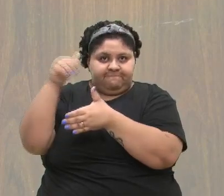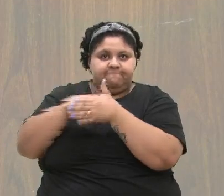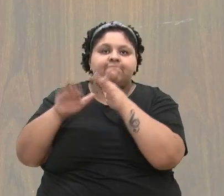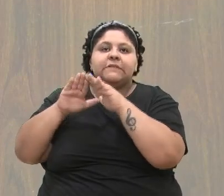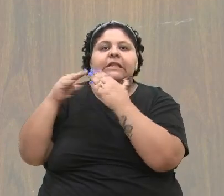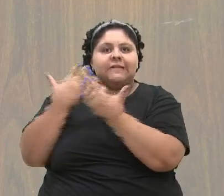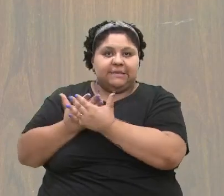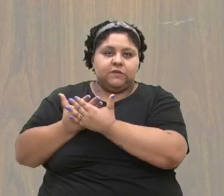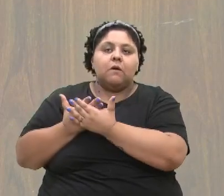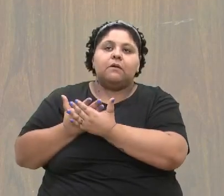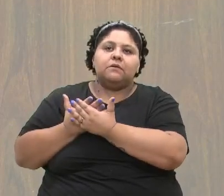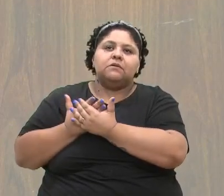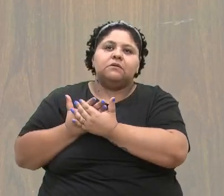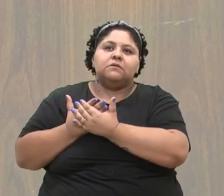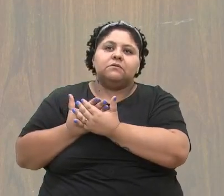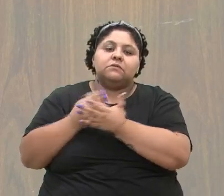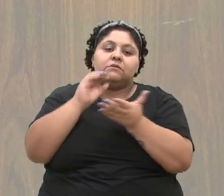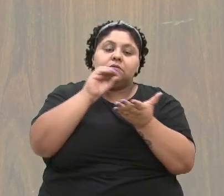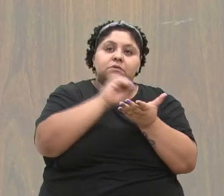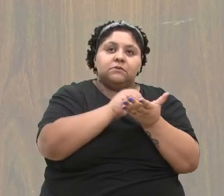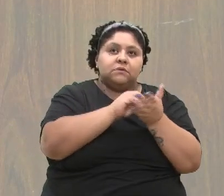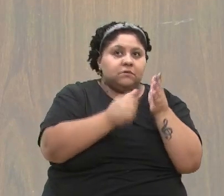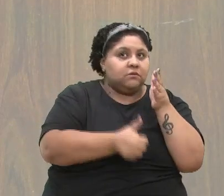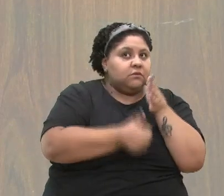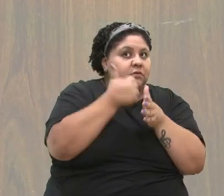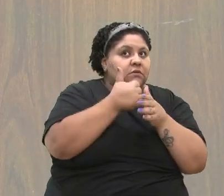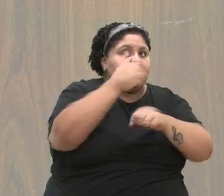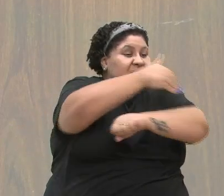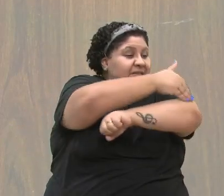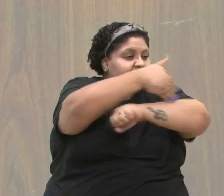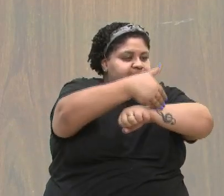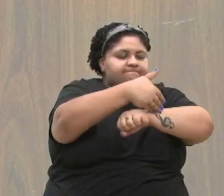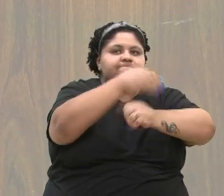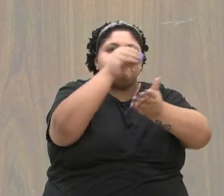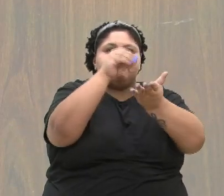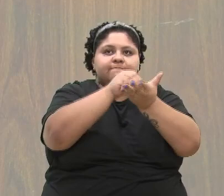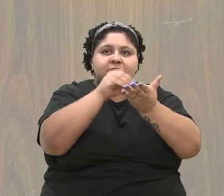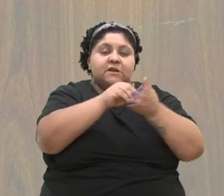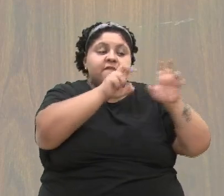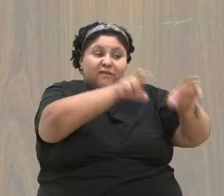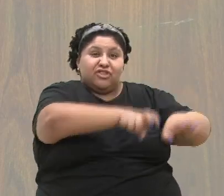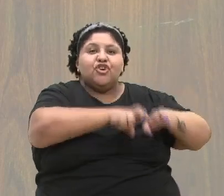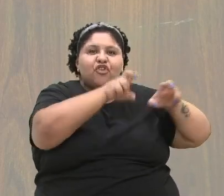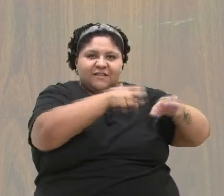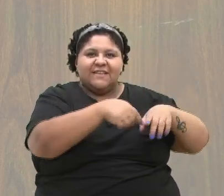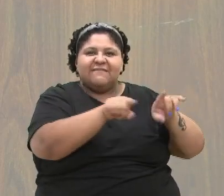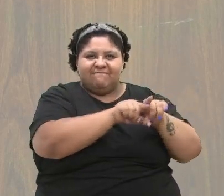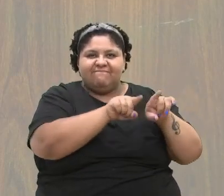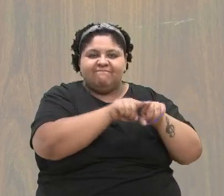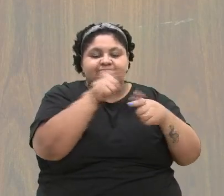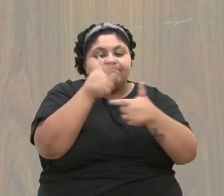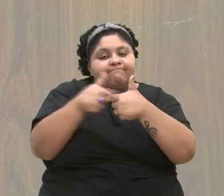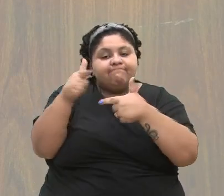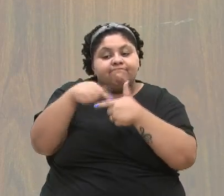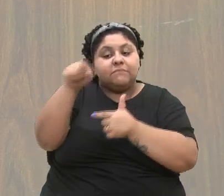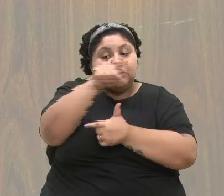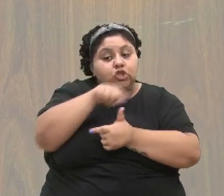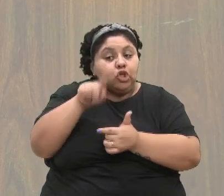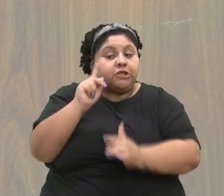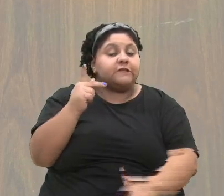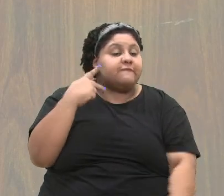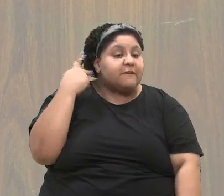escolas, da falta de melhoria na rua, da falta de roçada, que são os problemas que nós,